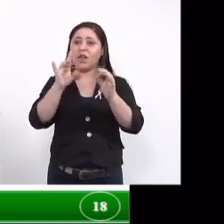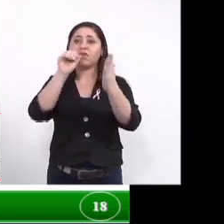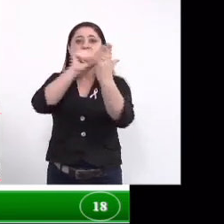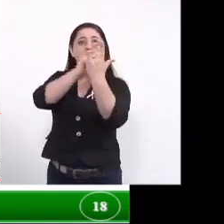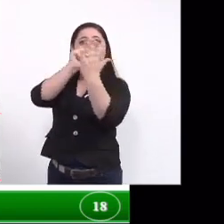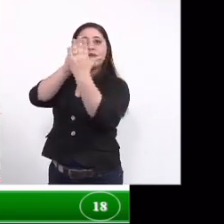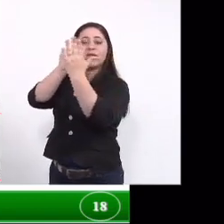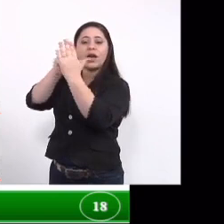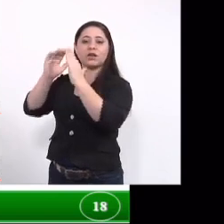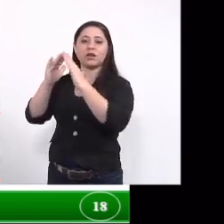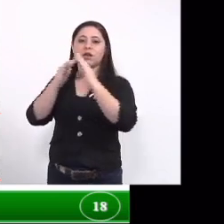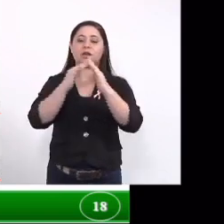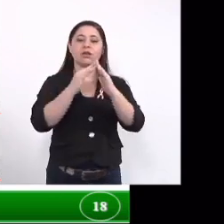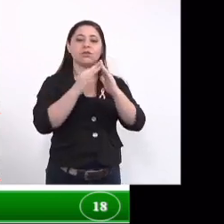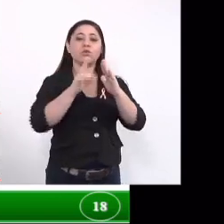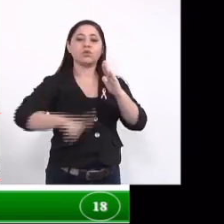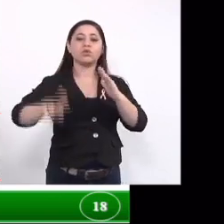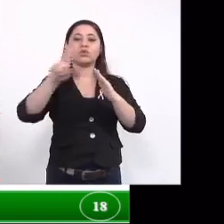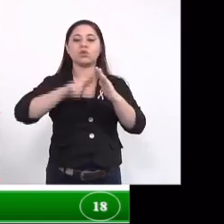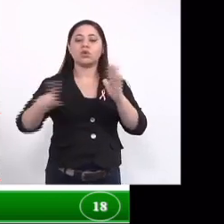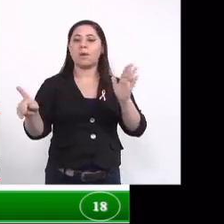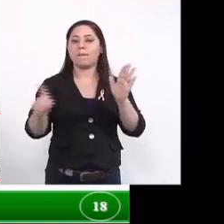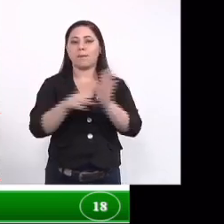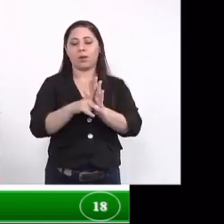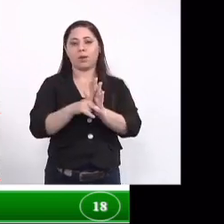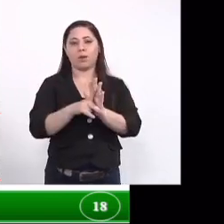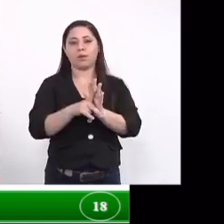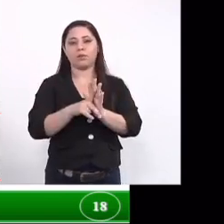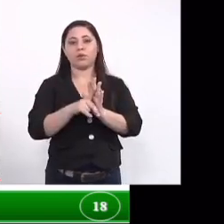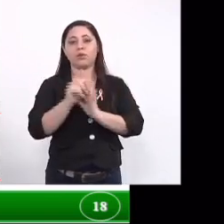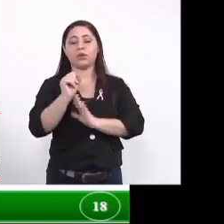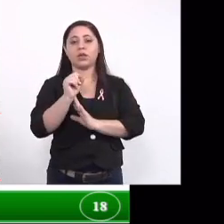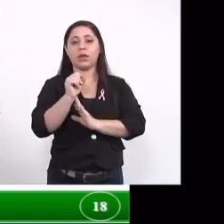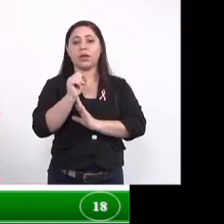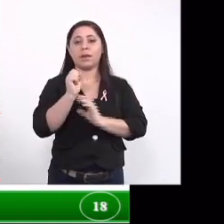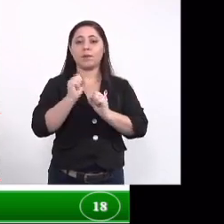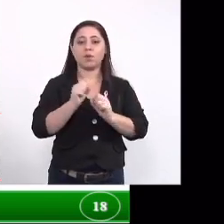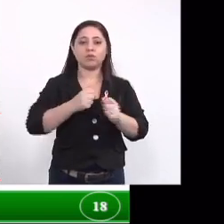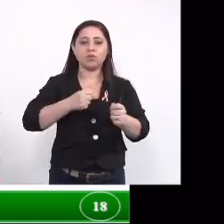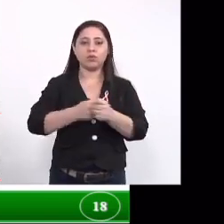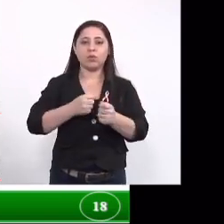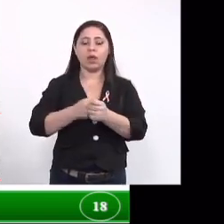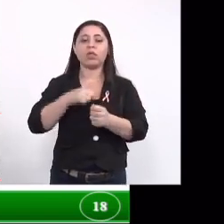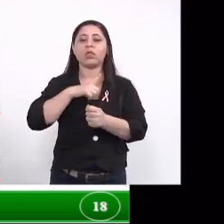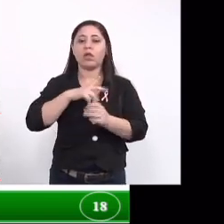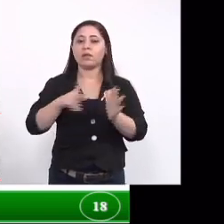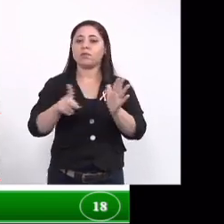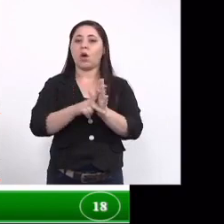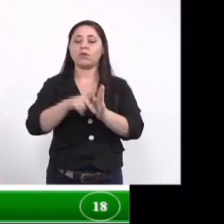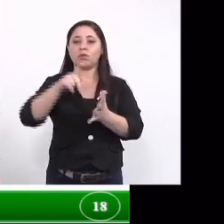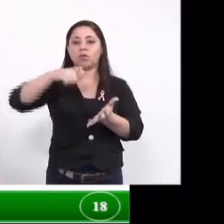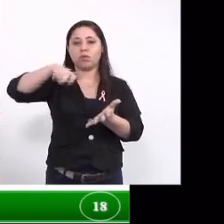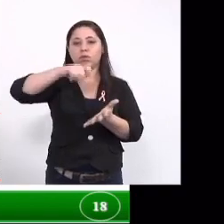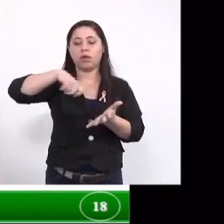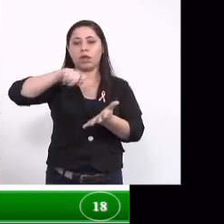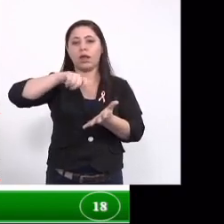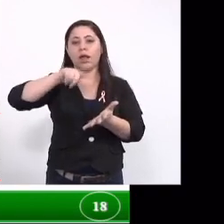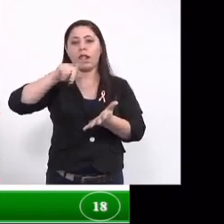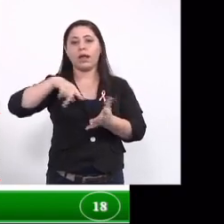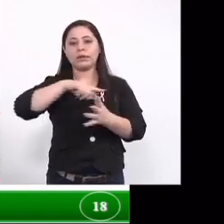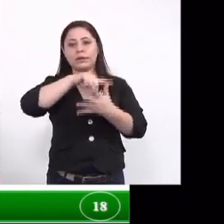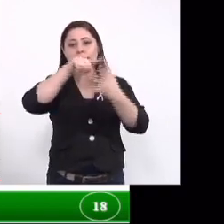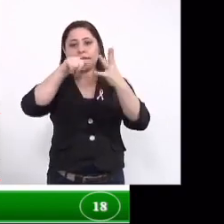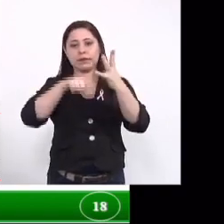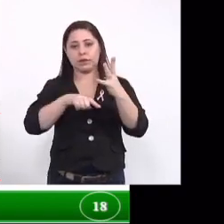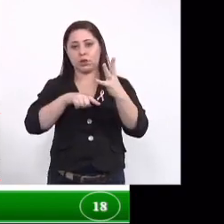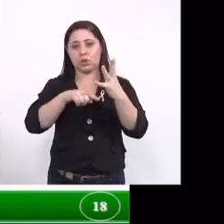porta então nós utilizamos aquela formulação convencional para verificar nós já adicionamos o nosso próprio surfactante que são aqueles cinco